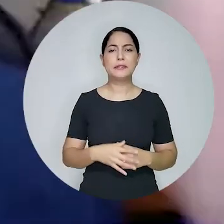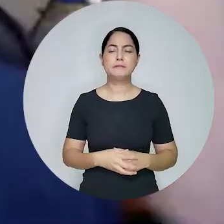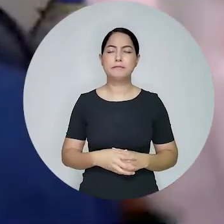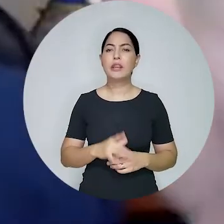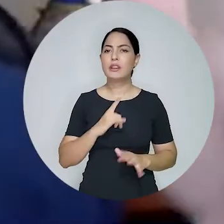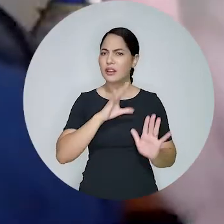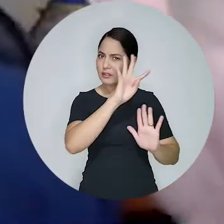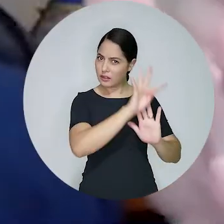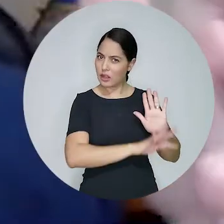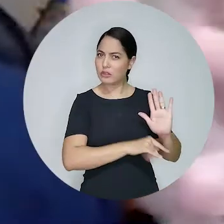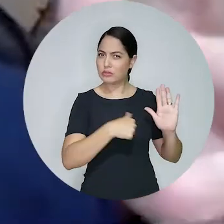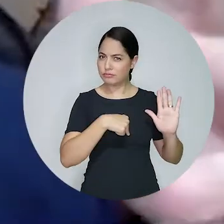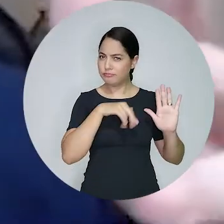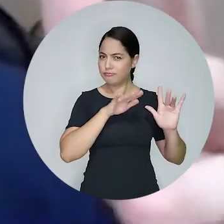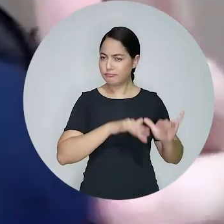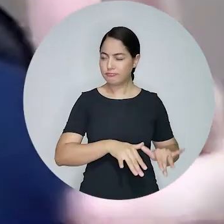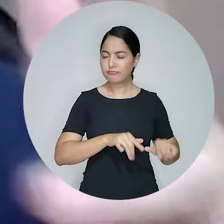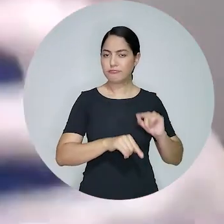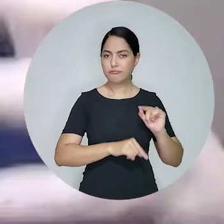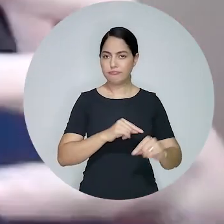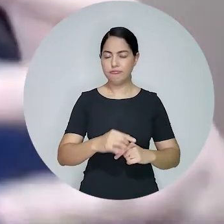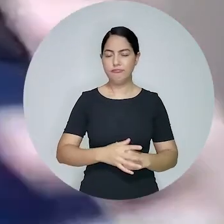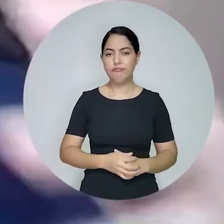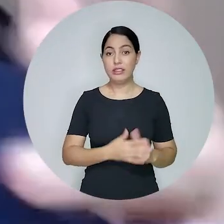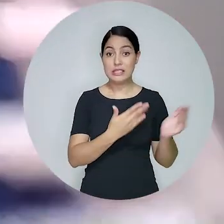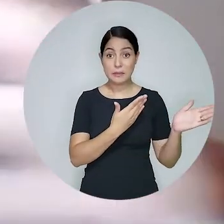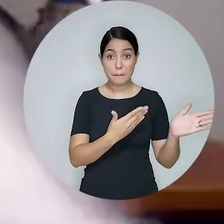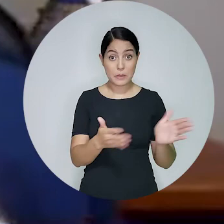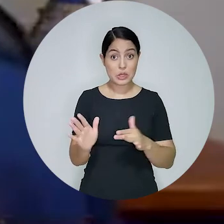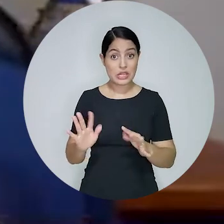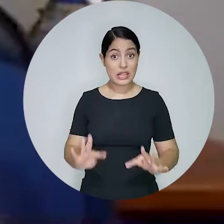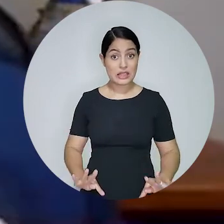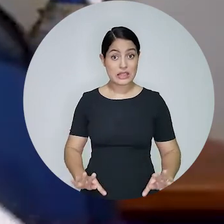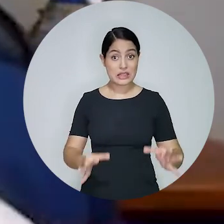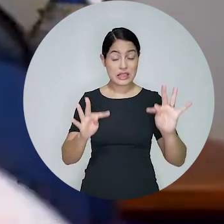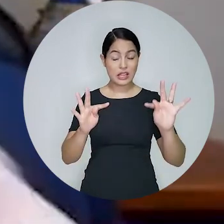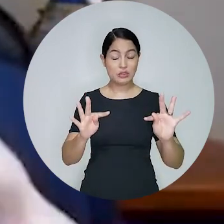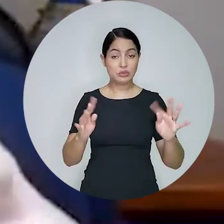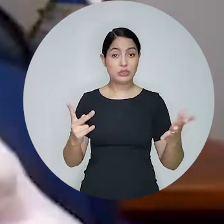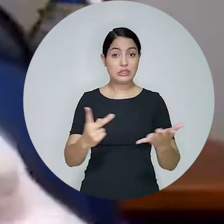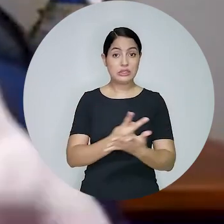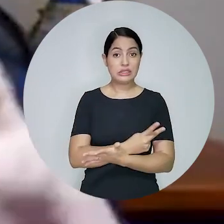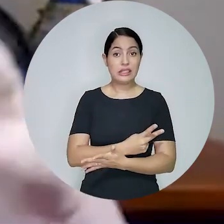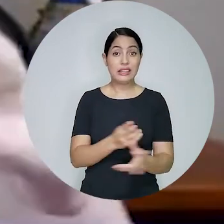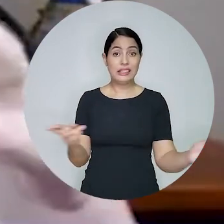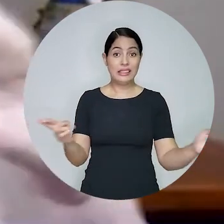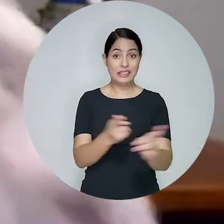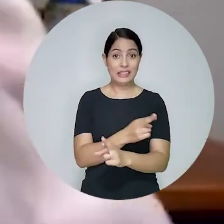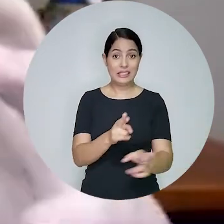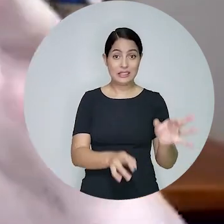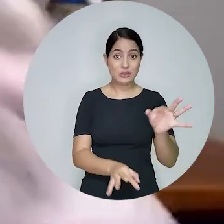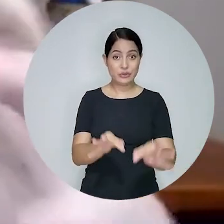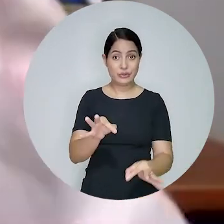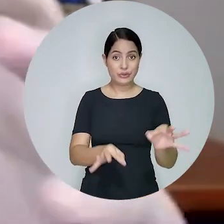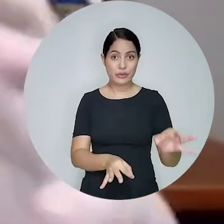em alguns textos que eu escrevi, que esses processos tecnológicos foram responsáveis pela